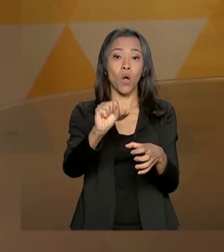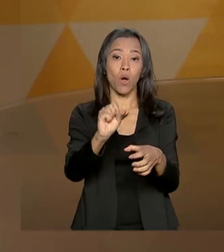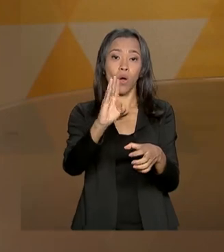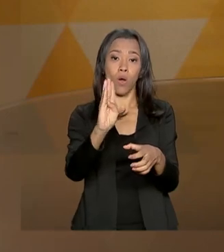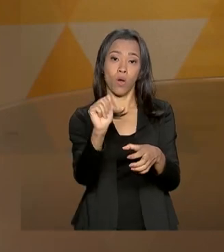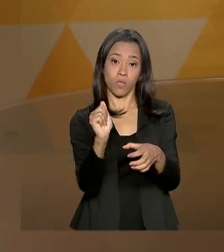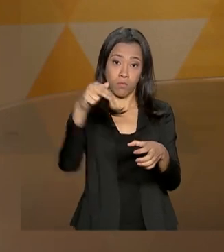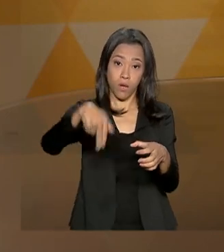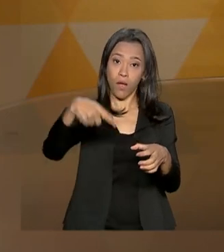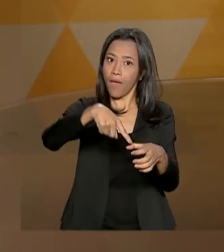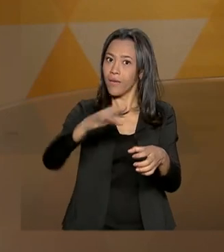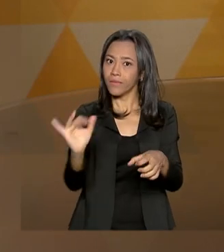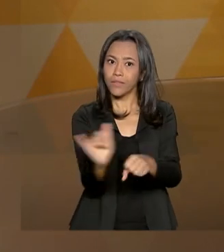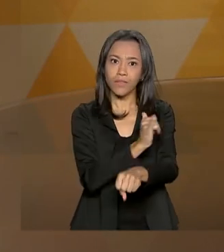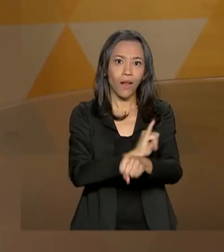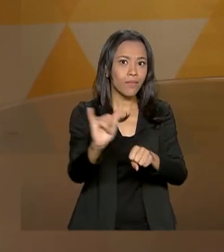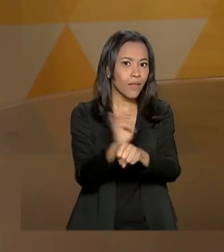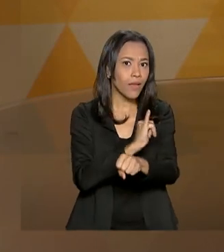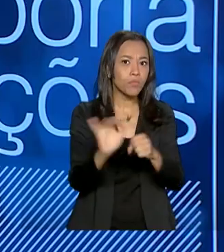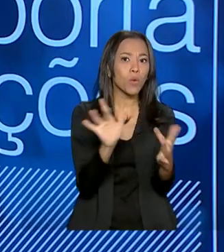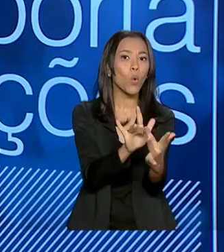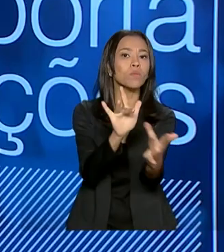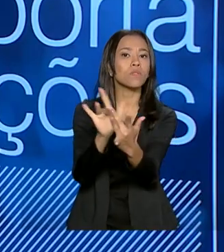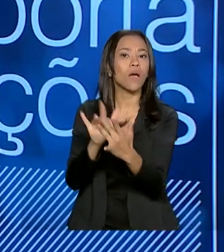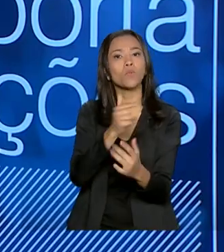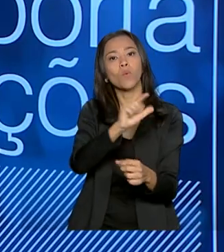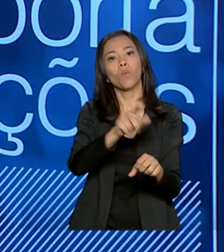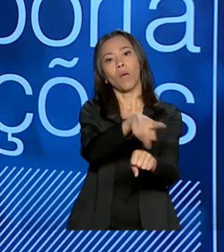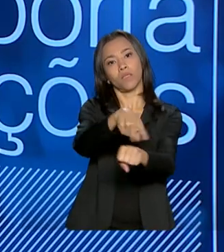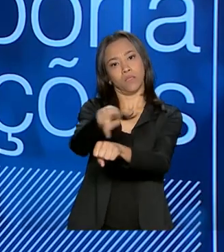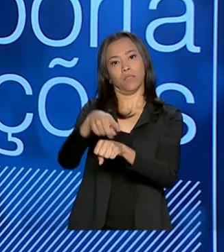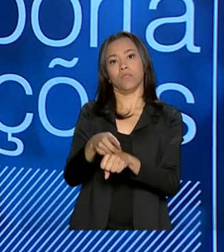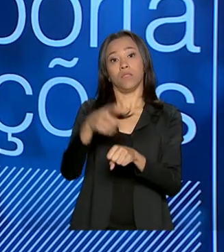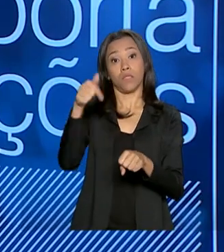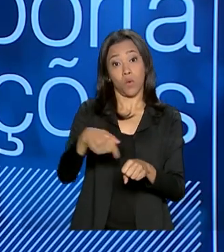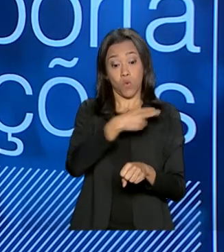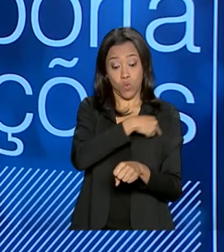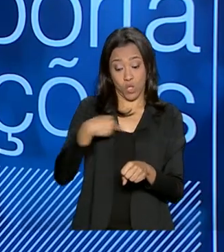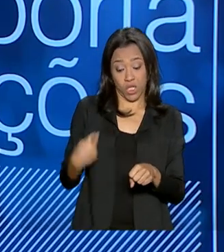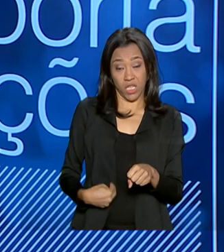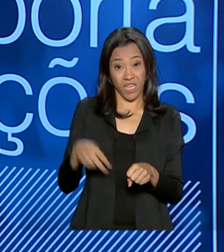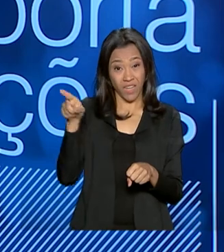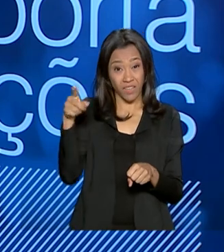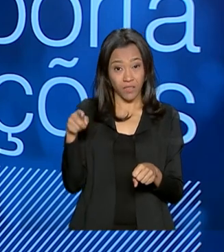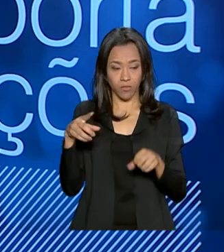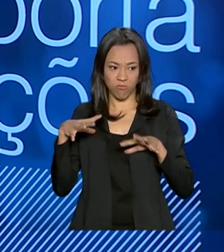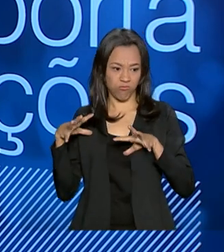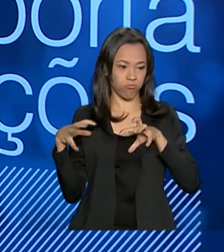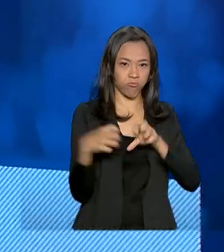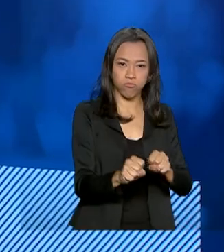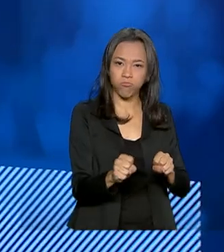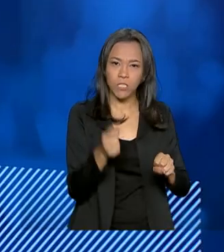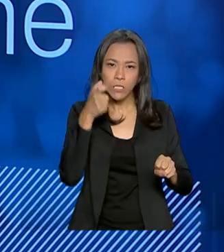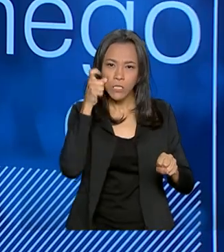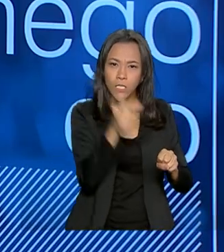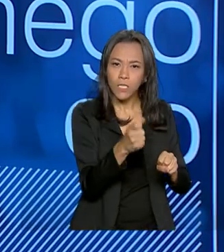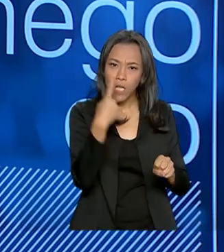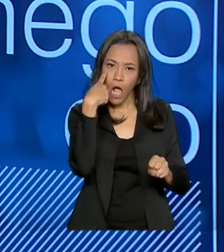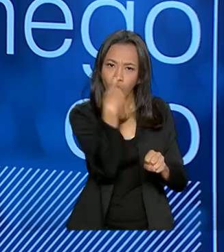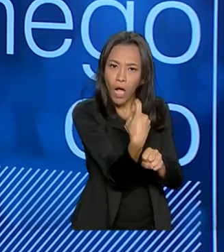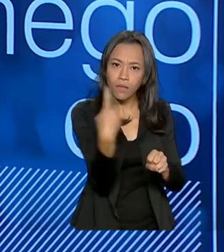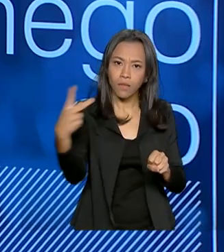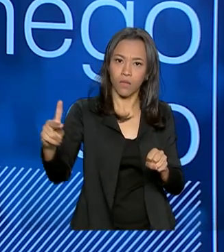instrumento na relação entre os dois países. Exatamente. E também o que acontece, os chineses são muito agressivos na procura dos interesses deles.